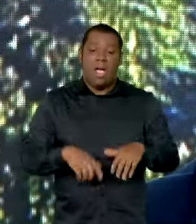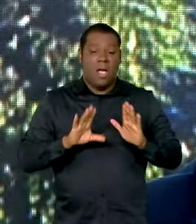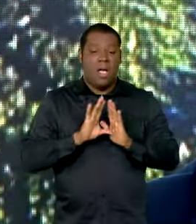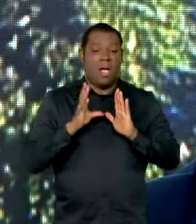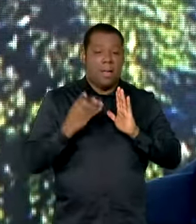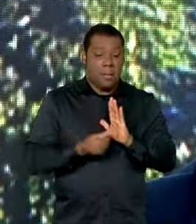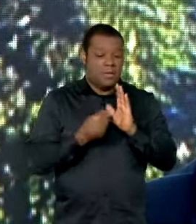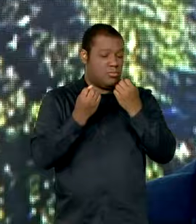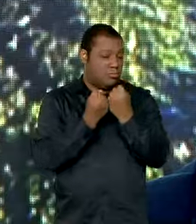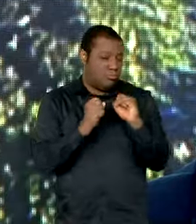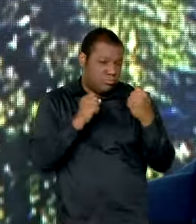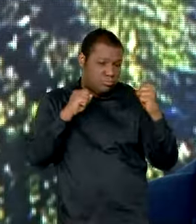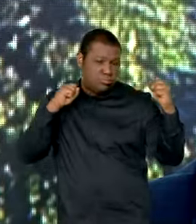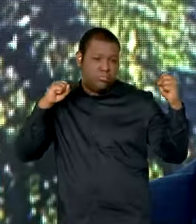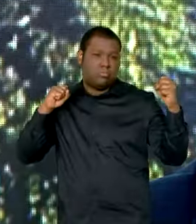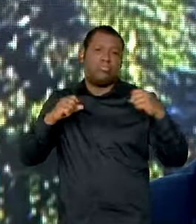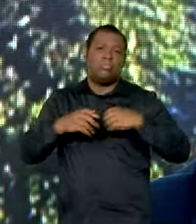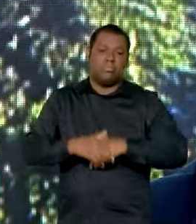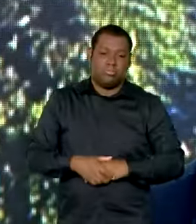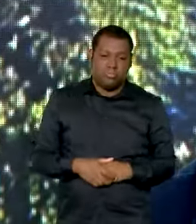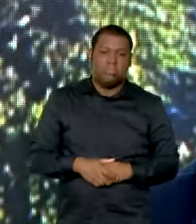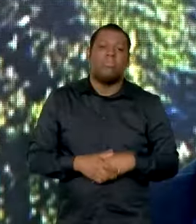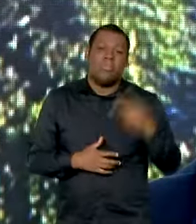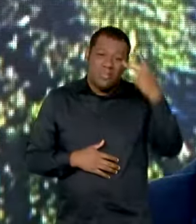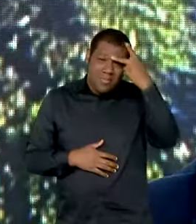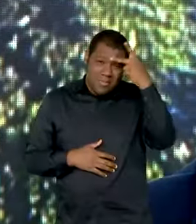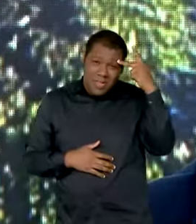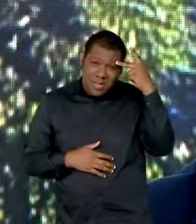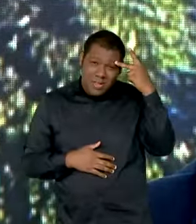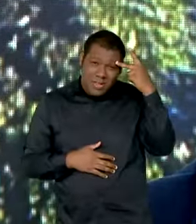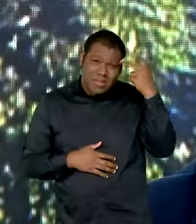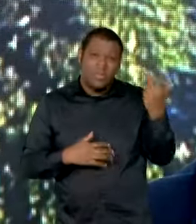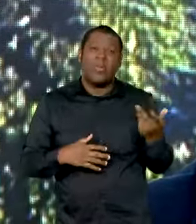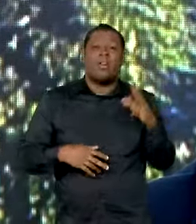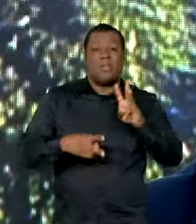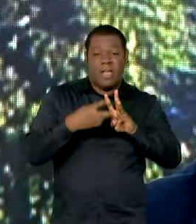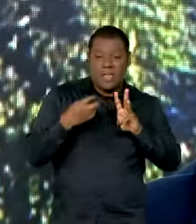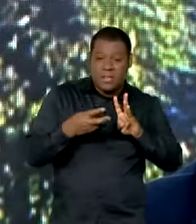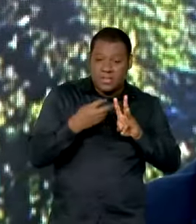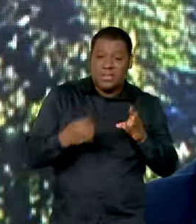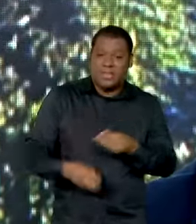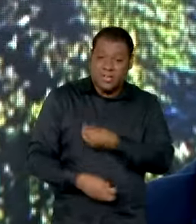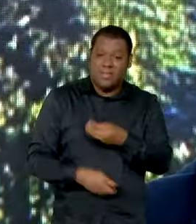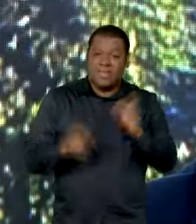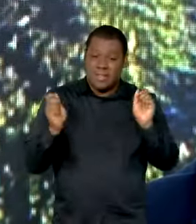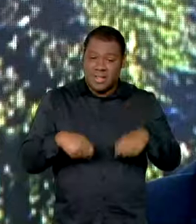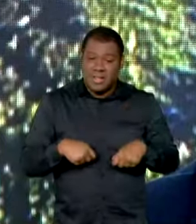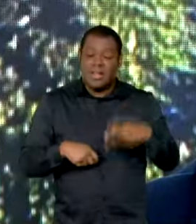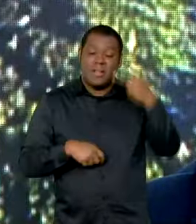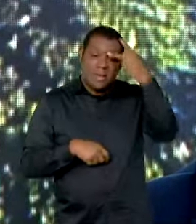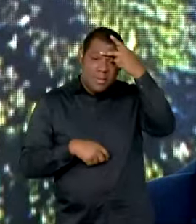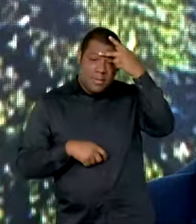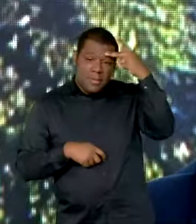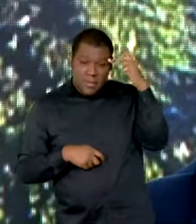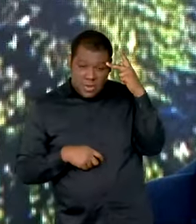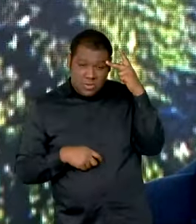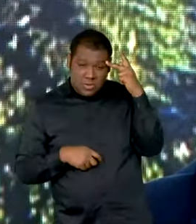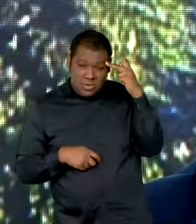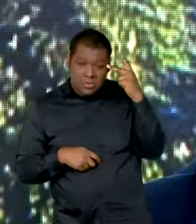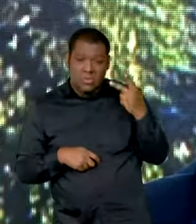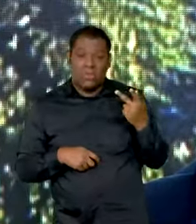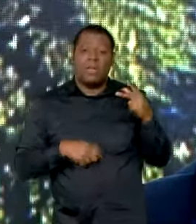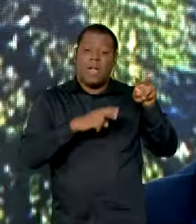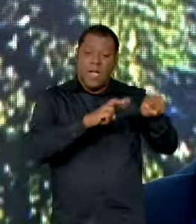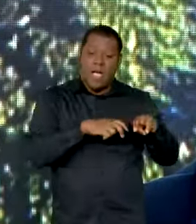tão grande que tem lugar para todo mundo. Tem lugar para o indígena, tem lugar para o extrativista, tem lugar para o